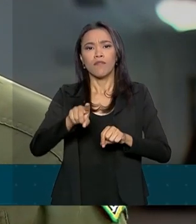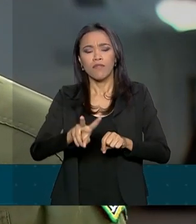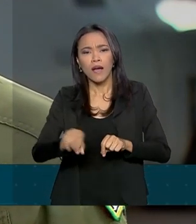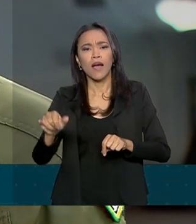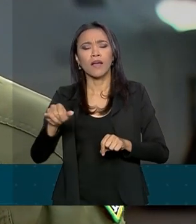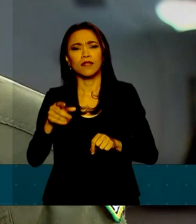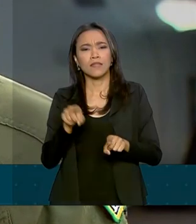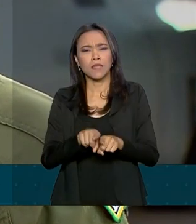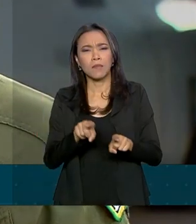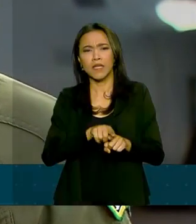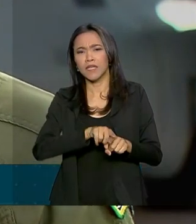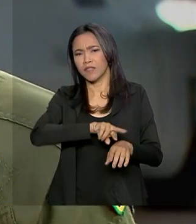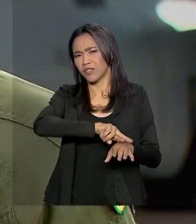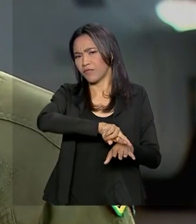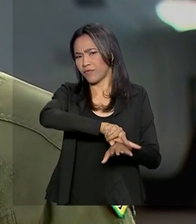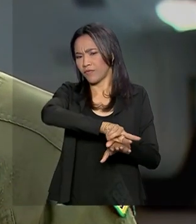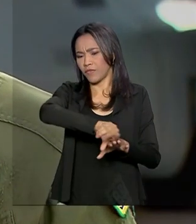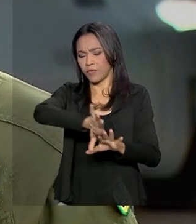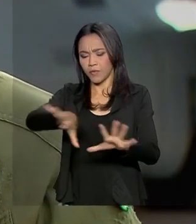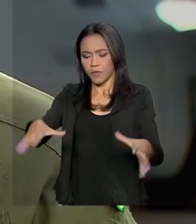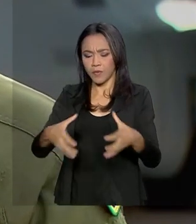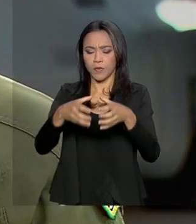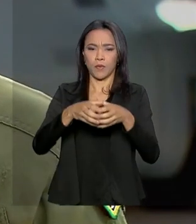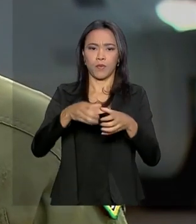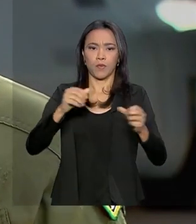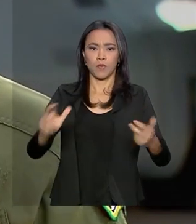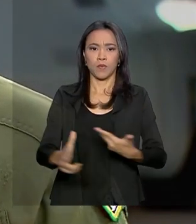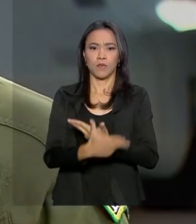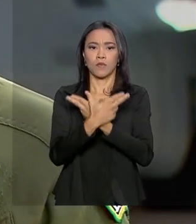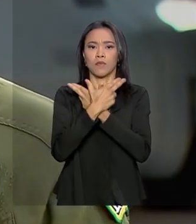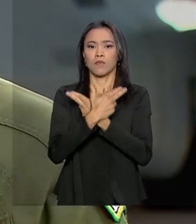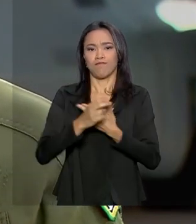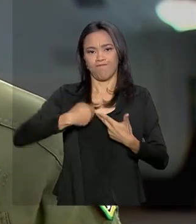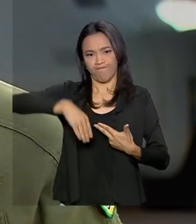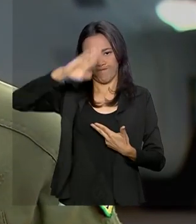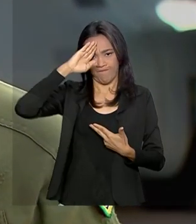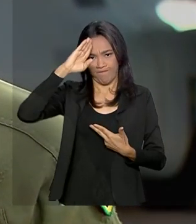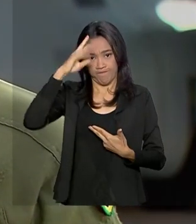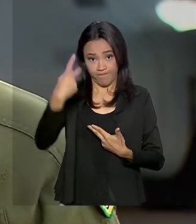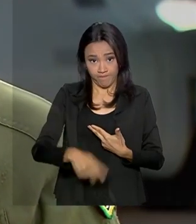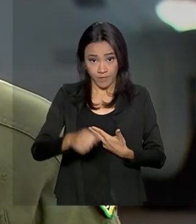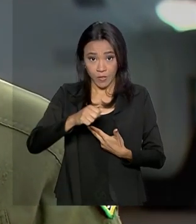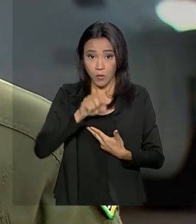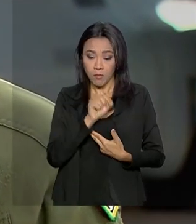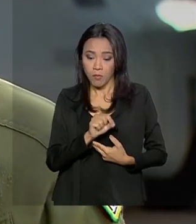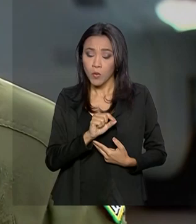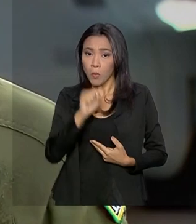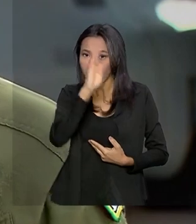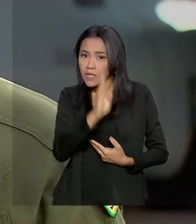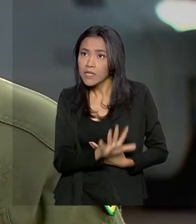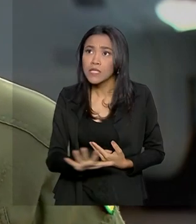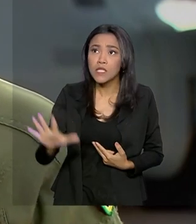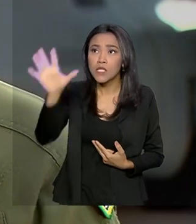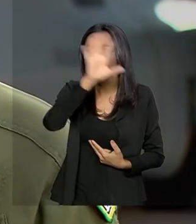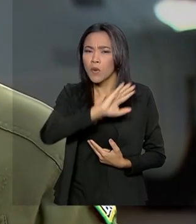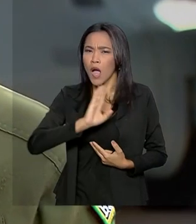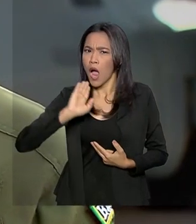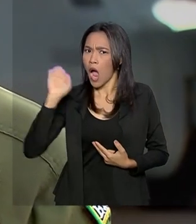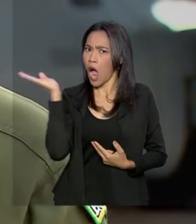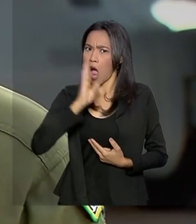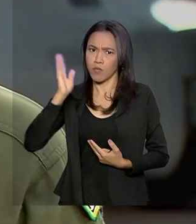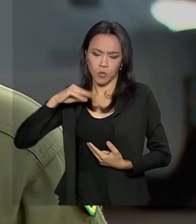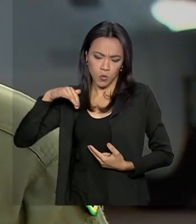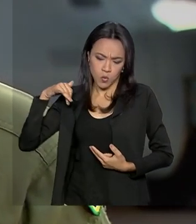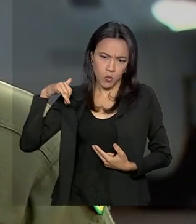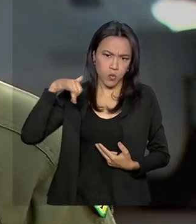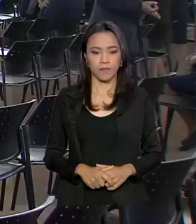Aérea, como de todas as Forças Armadas, no território brasileiro de uma forma muito mais rápida, porque ela tem uma velocidade muito boa e uma capacidade